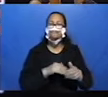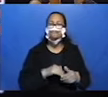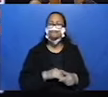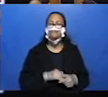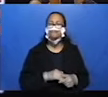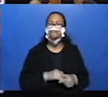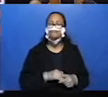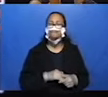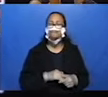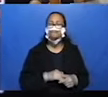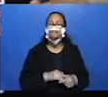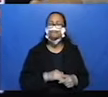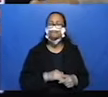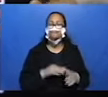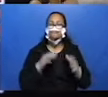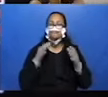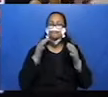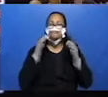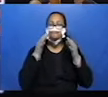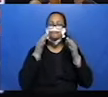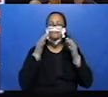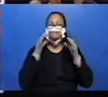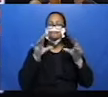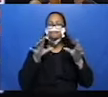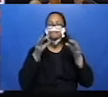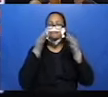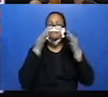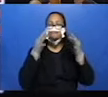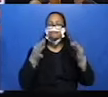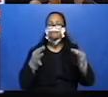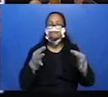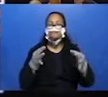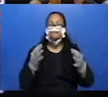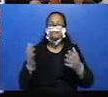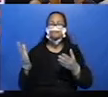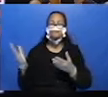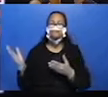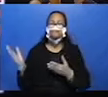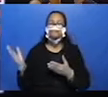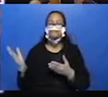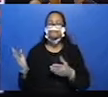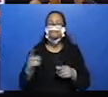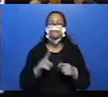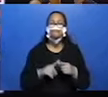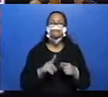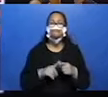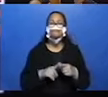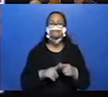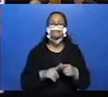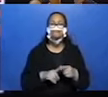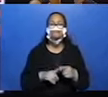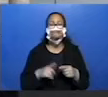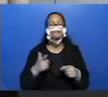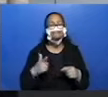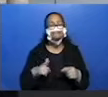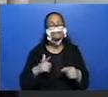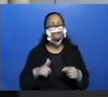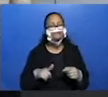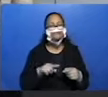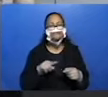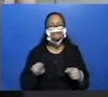Eu gostaria de chamar a atenção de vocês para esse tipo de coisa, porque muitas vezes, na hora que vocês vão escrever,